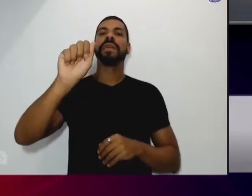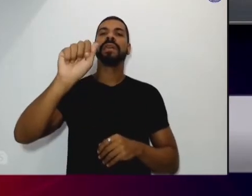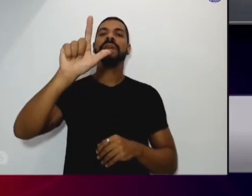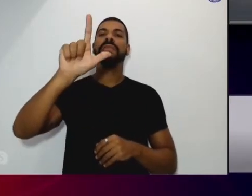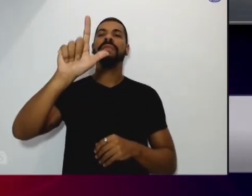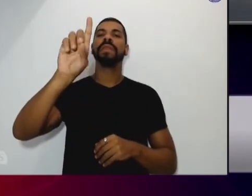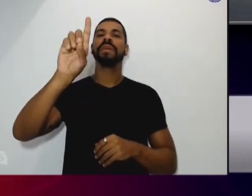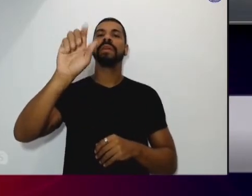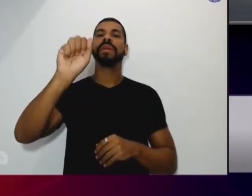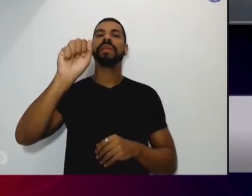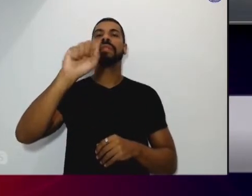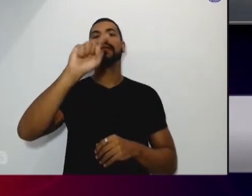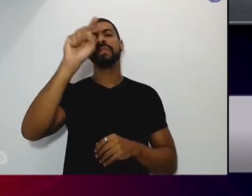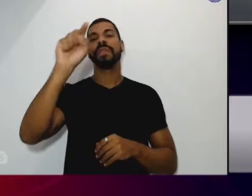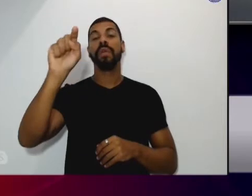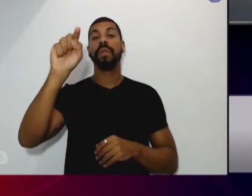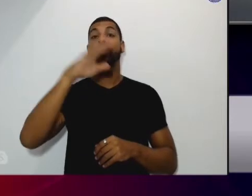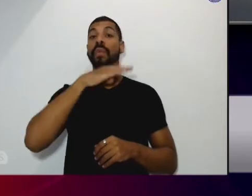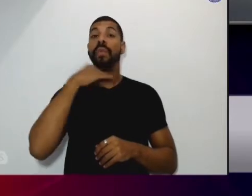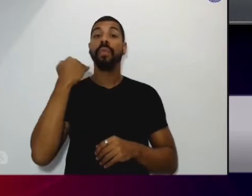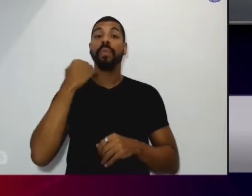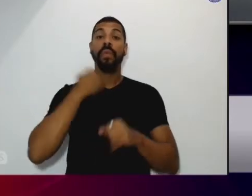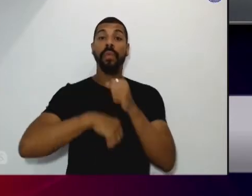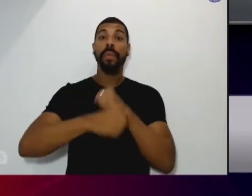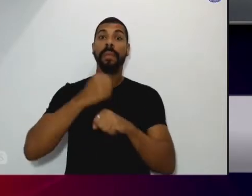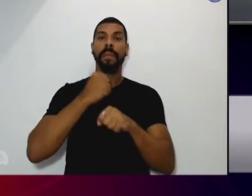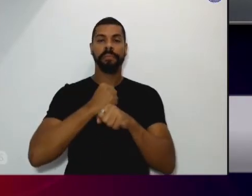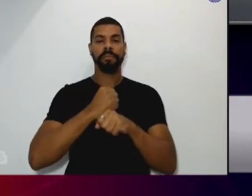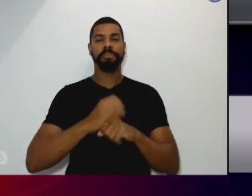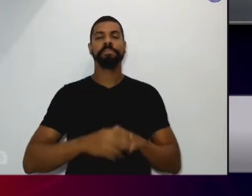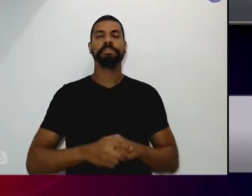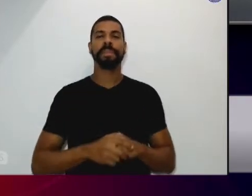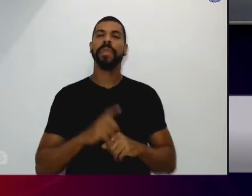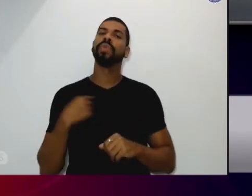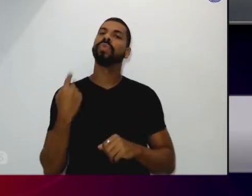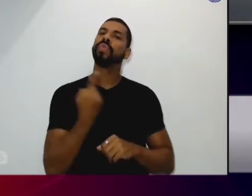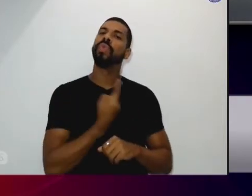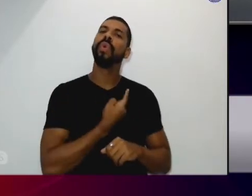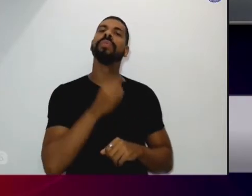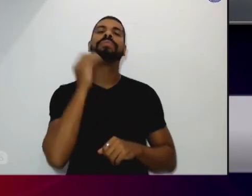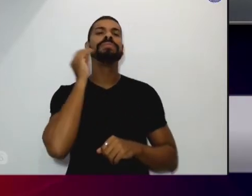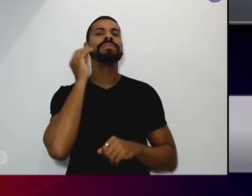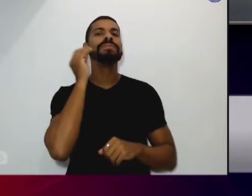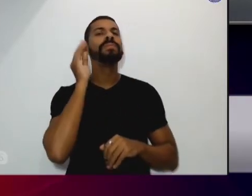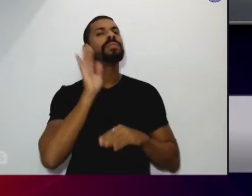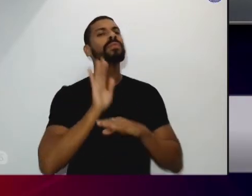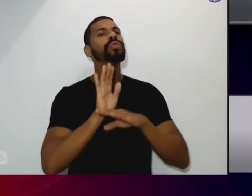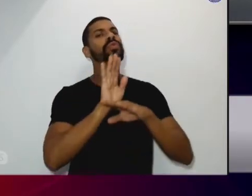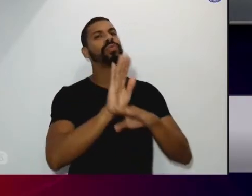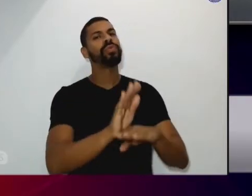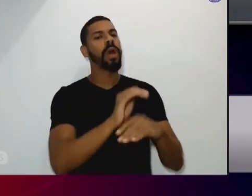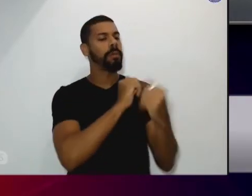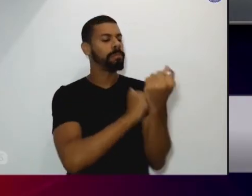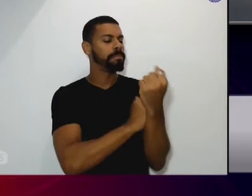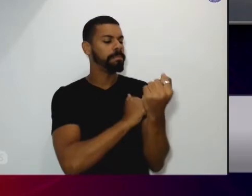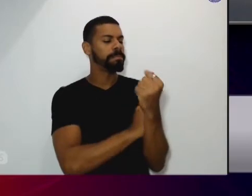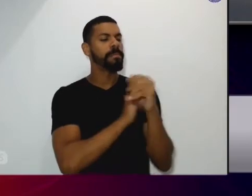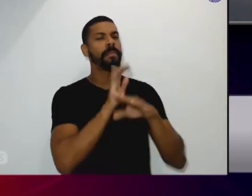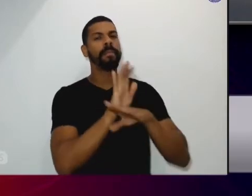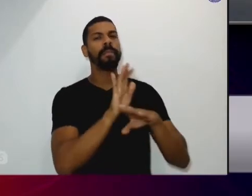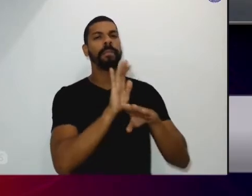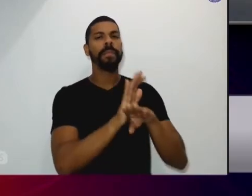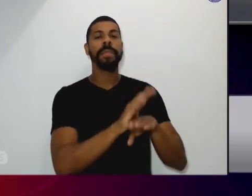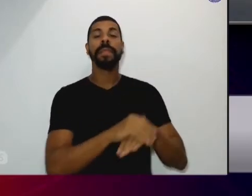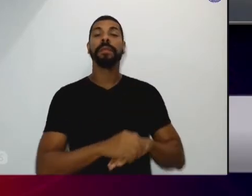morreu e a gente tentou ajudar ele encaminhar ele para as comunidades terapêuticas da região aqui foi uma